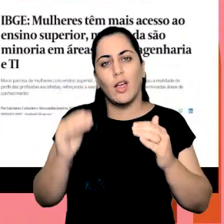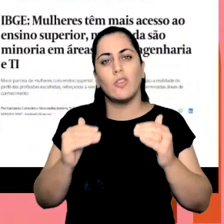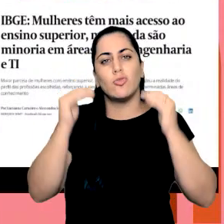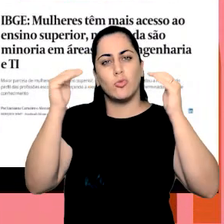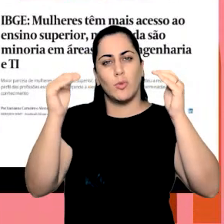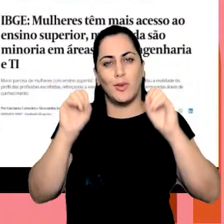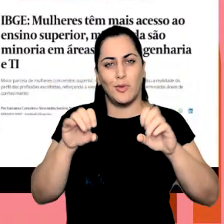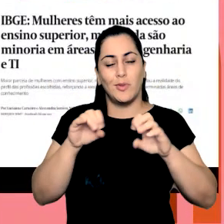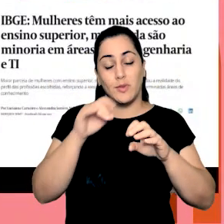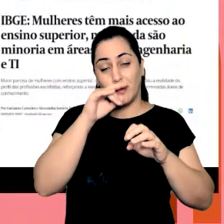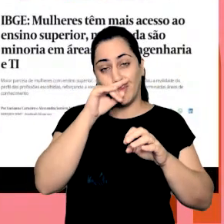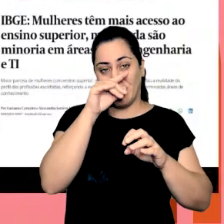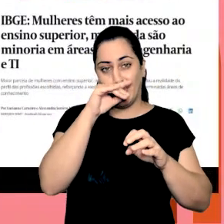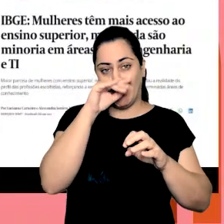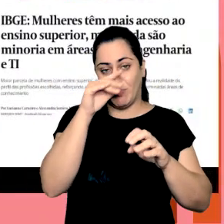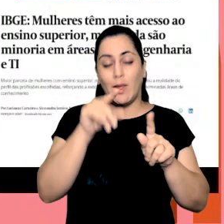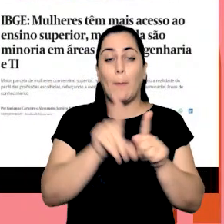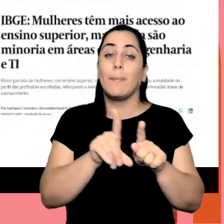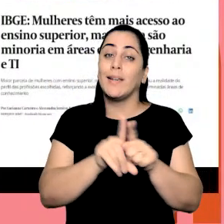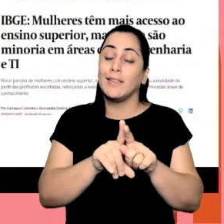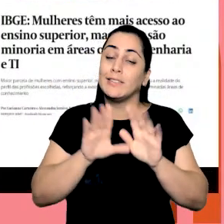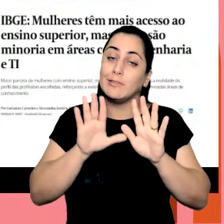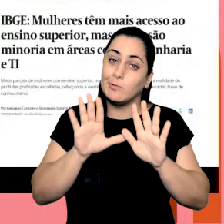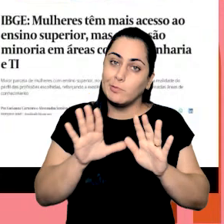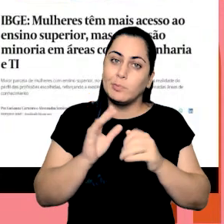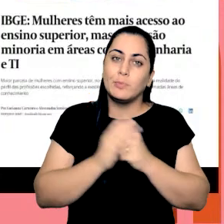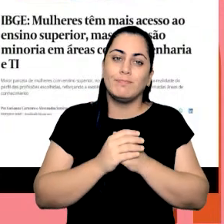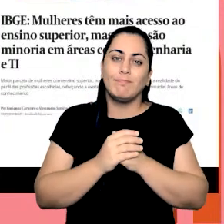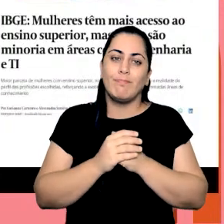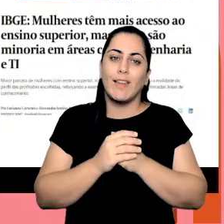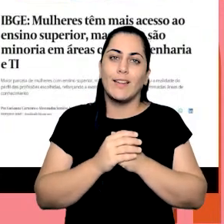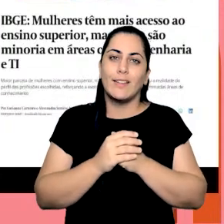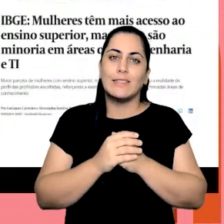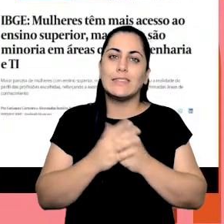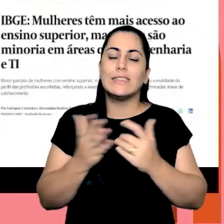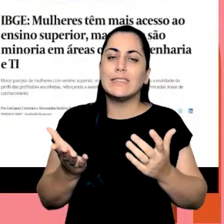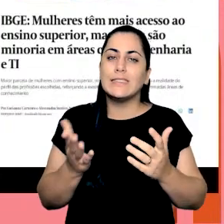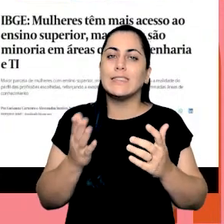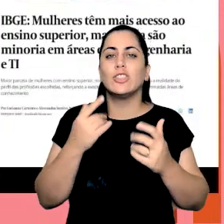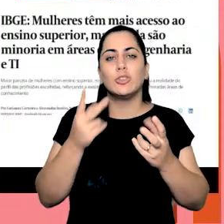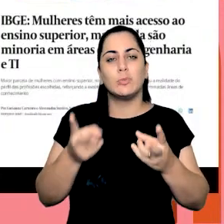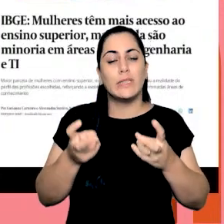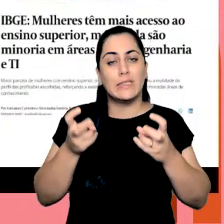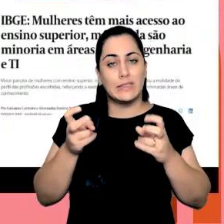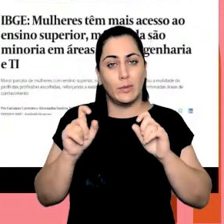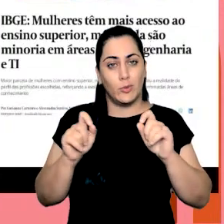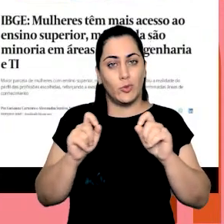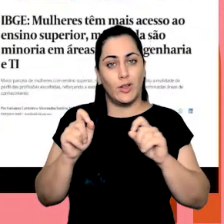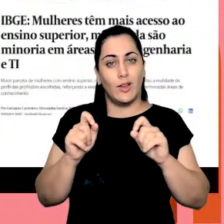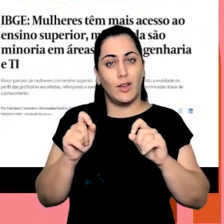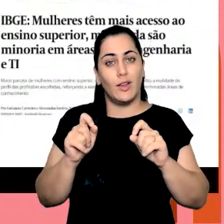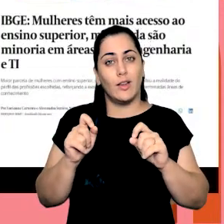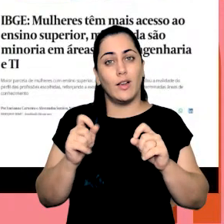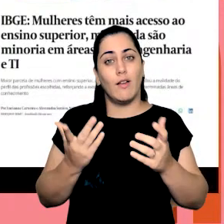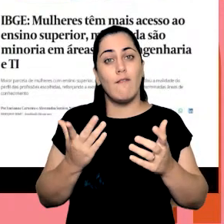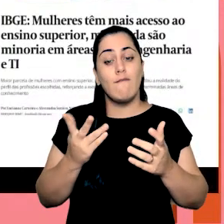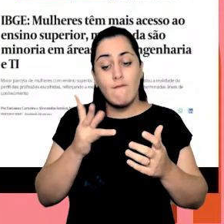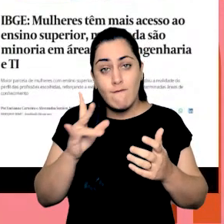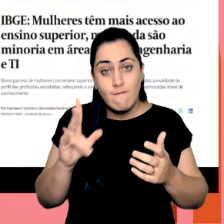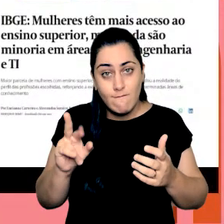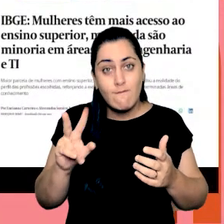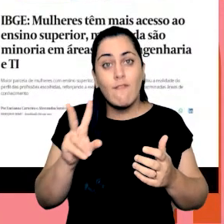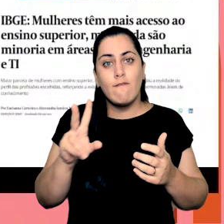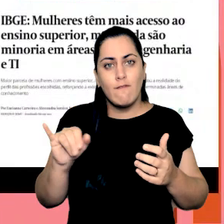porém, entretanto, todavia, a gente não observa que tem essas diferenças quando estamos ocupando